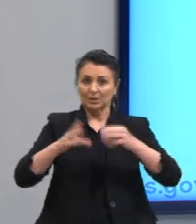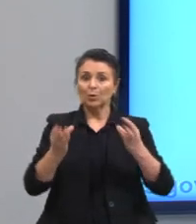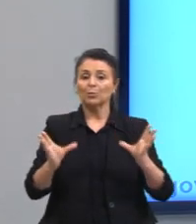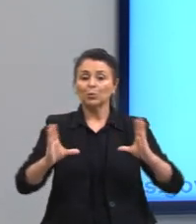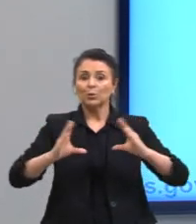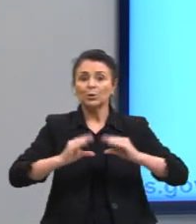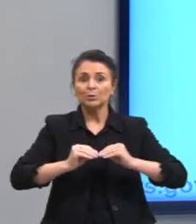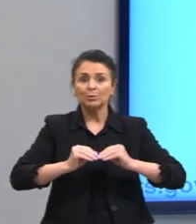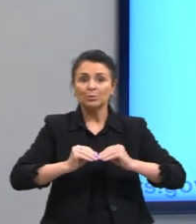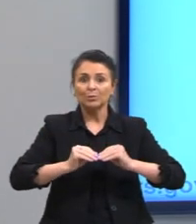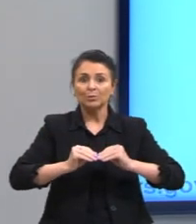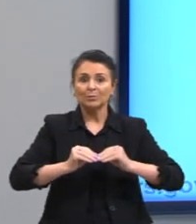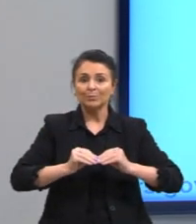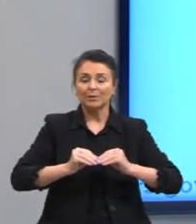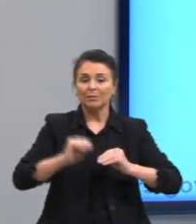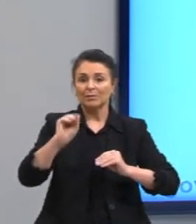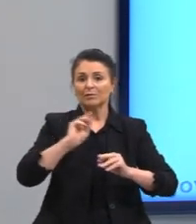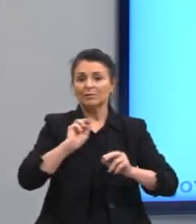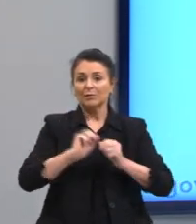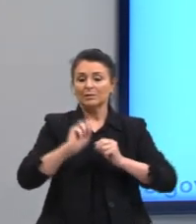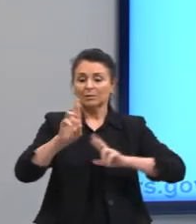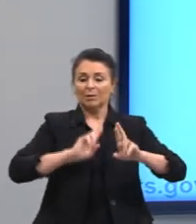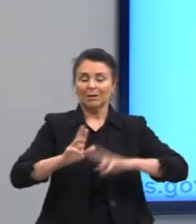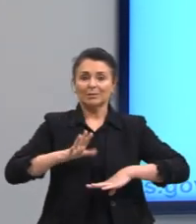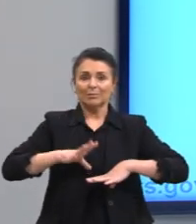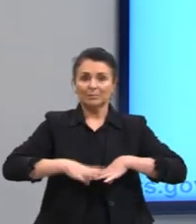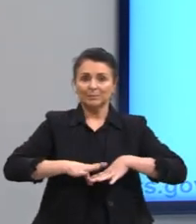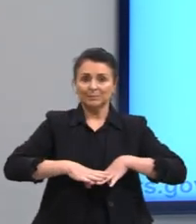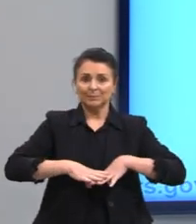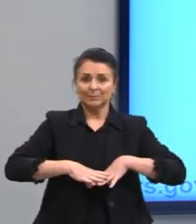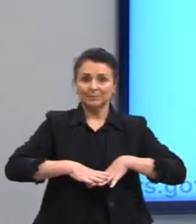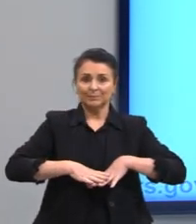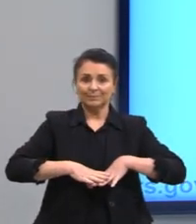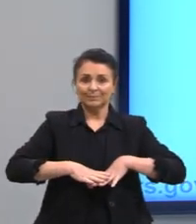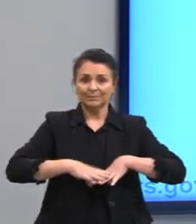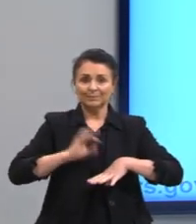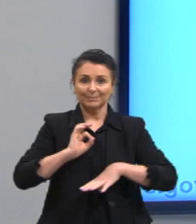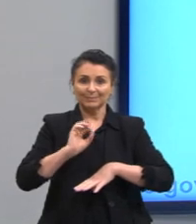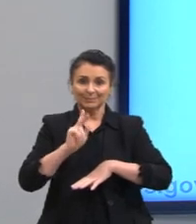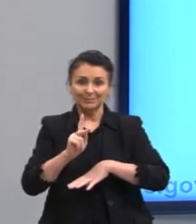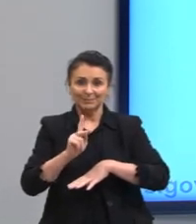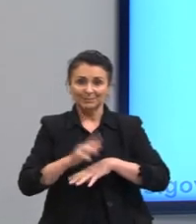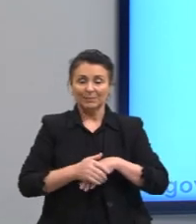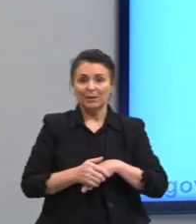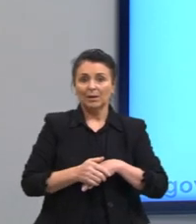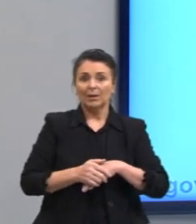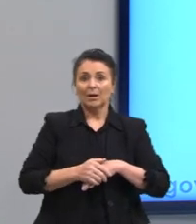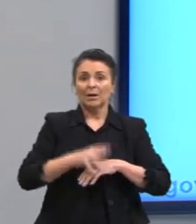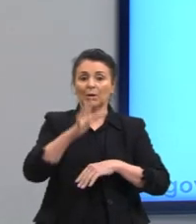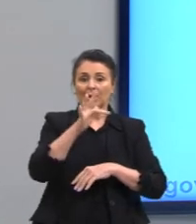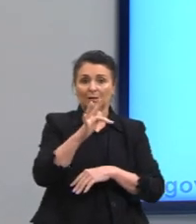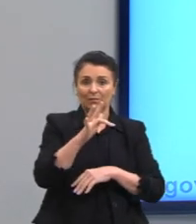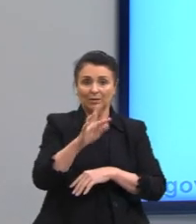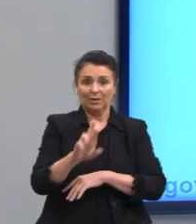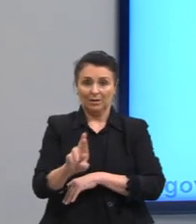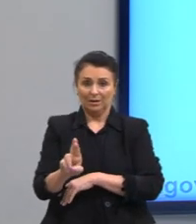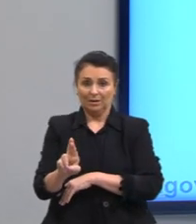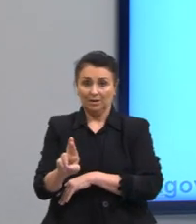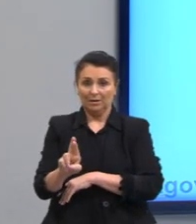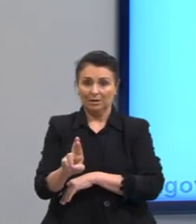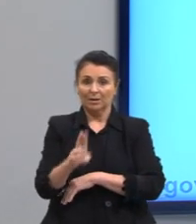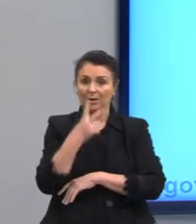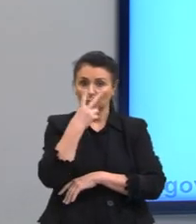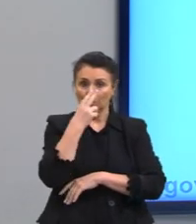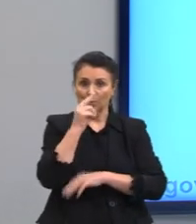simplesmente para essa relação matemática aqui, certo? Então, força resultante igual